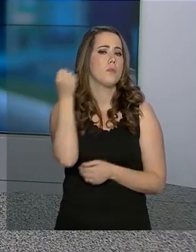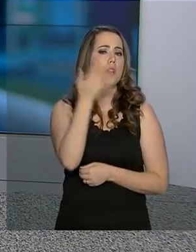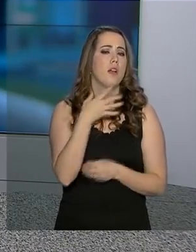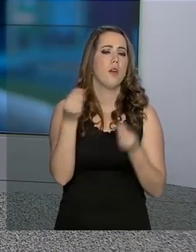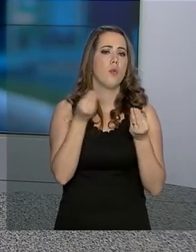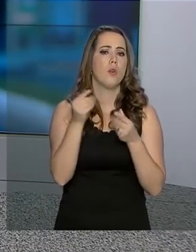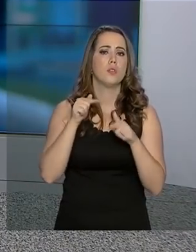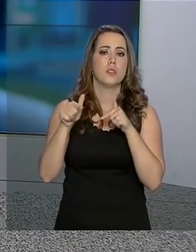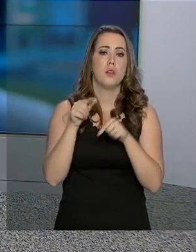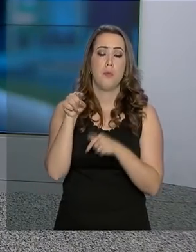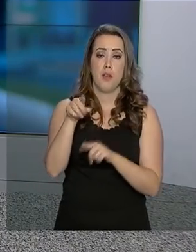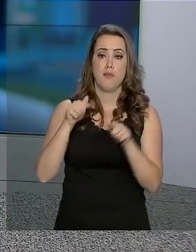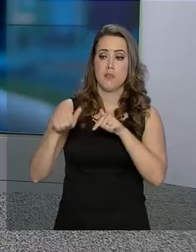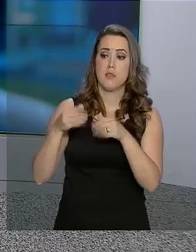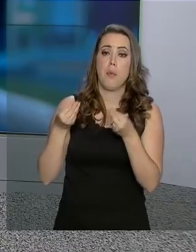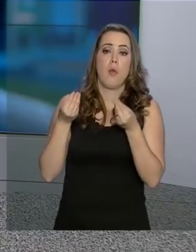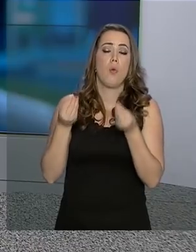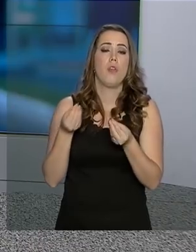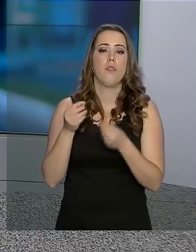Defesa Civil nesse trabalho?